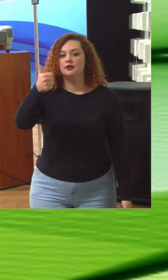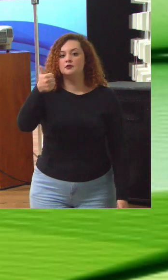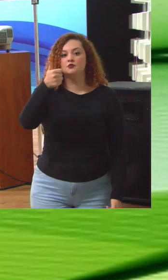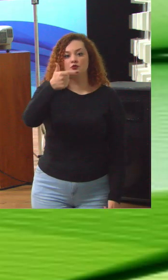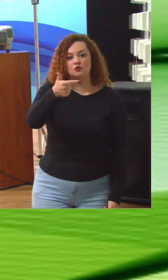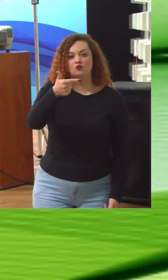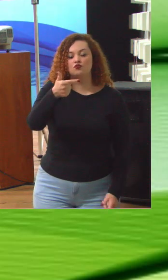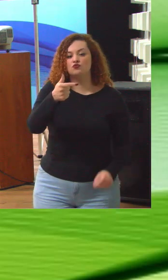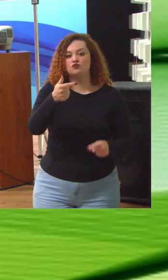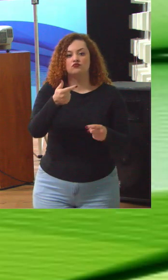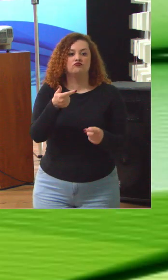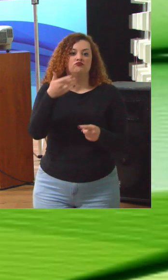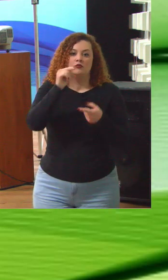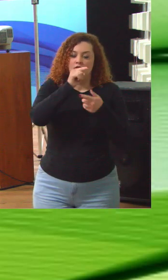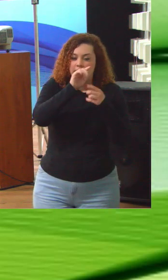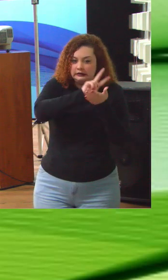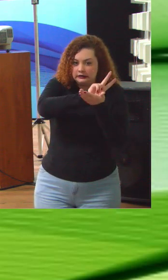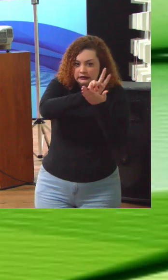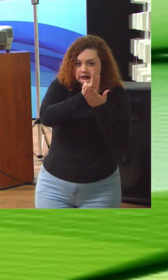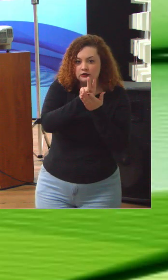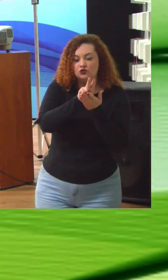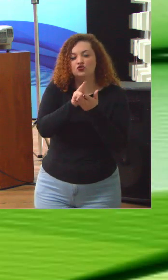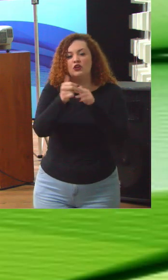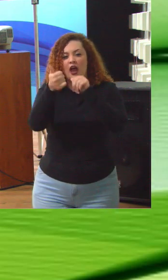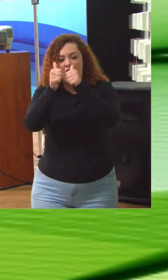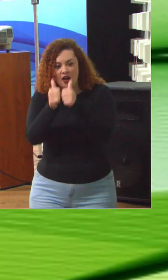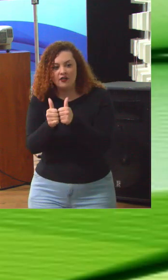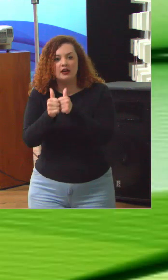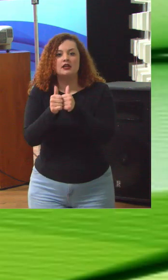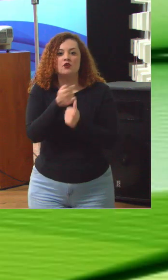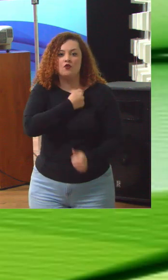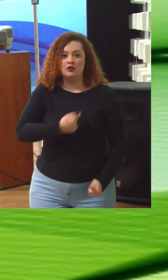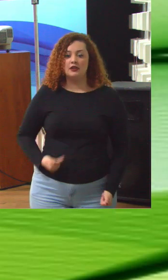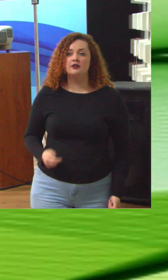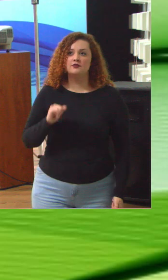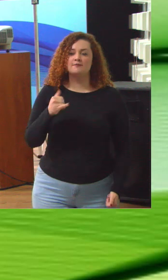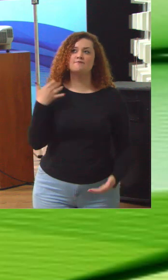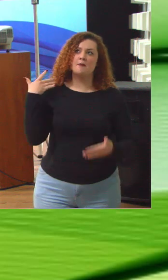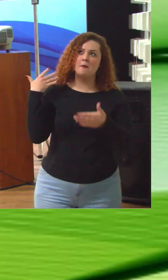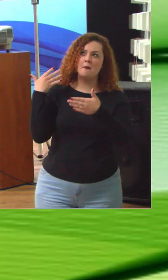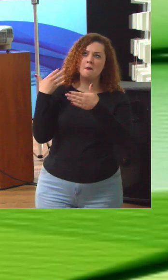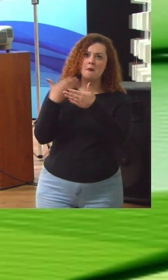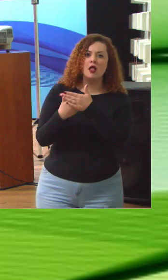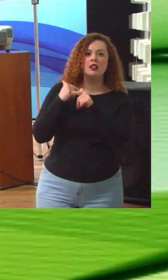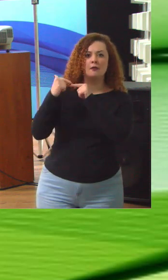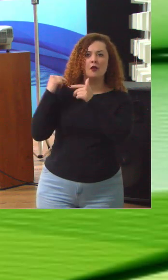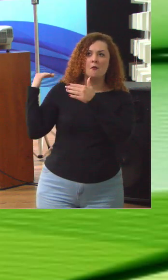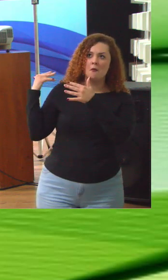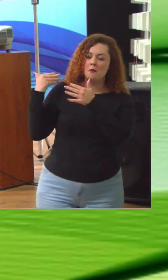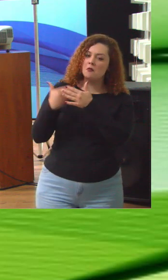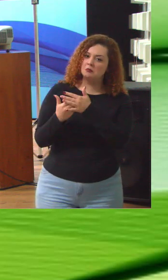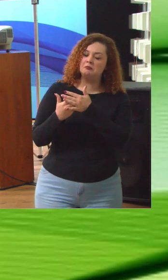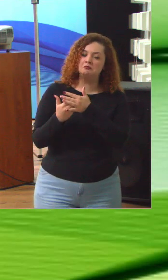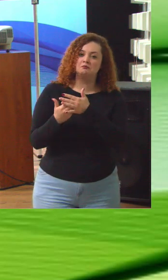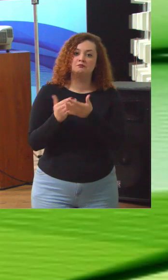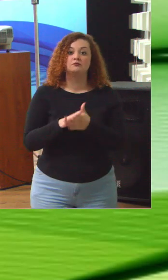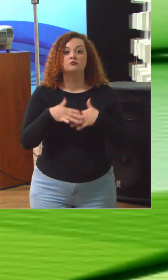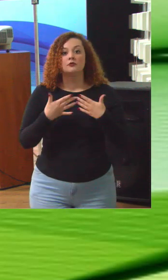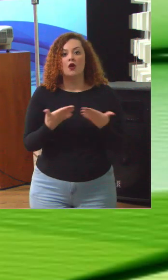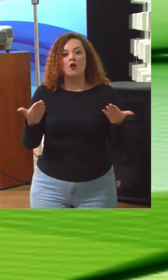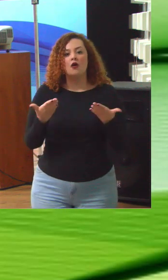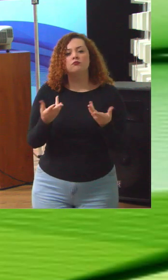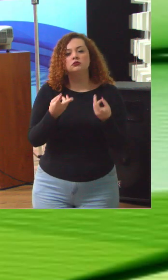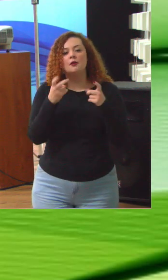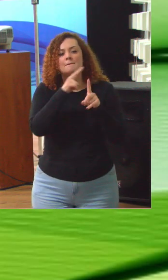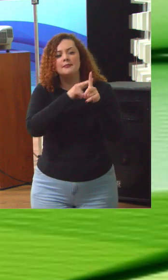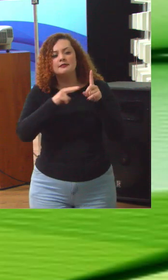avaliações de governança, se você pegar todos os trabalhos que já foram feitos até agora. Bom, nós vamos dar uma olhadinha então sobre essas perspectivas que